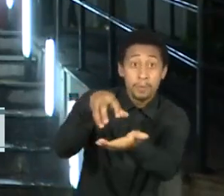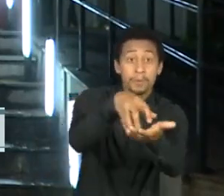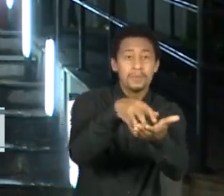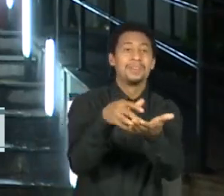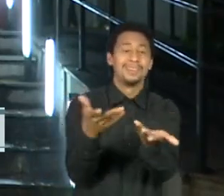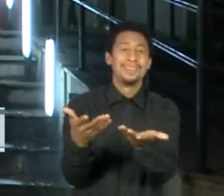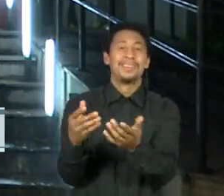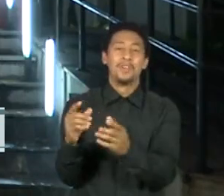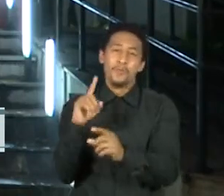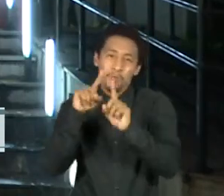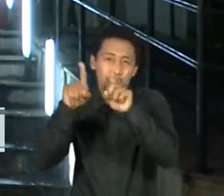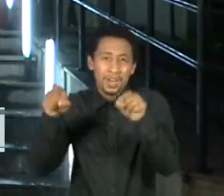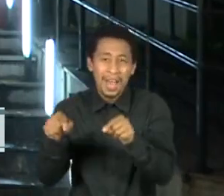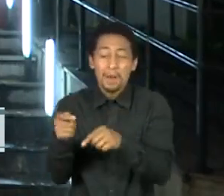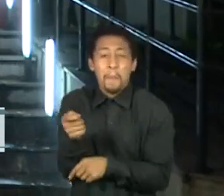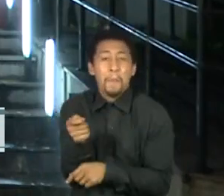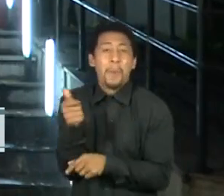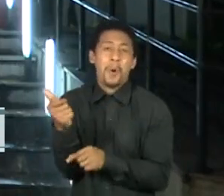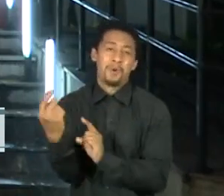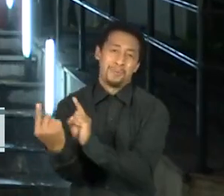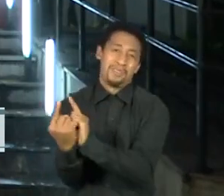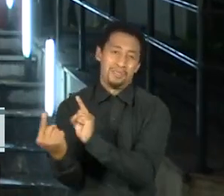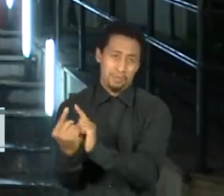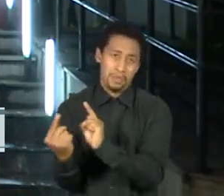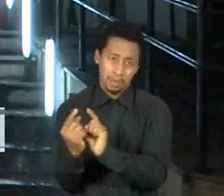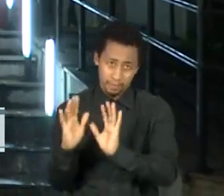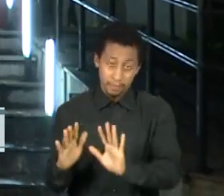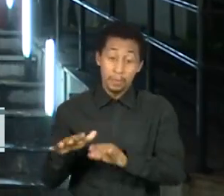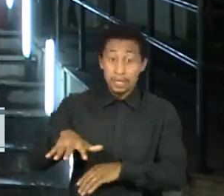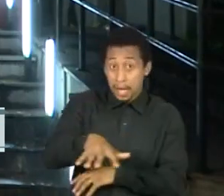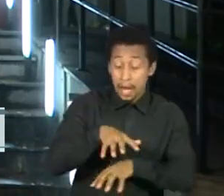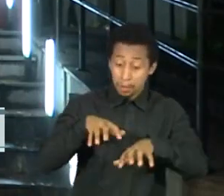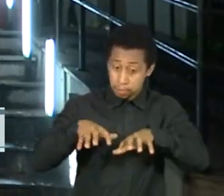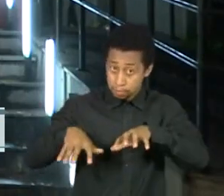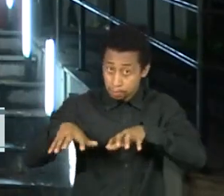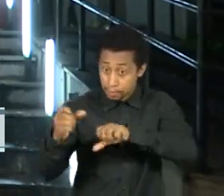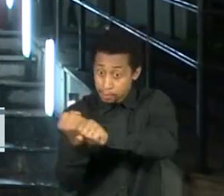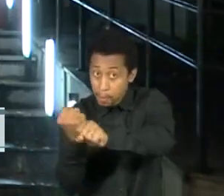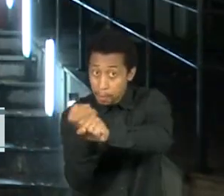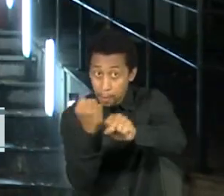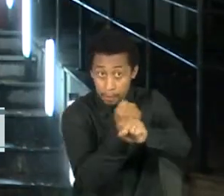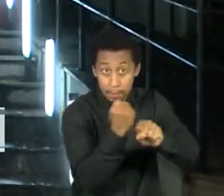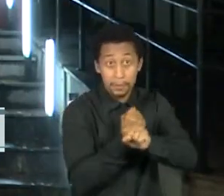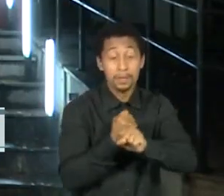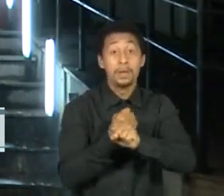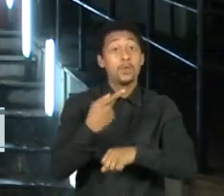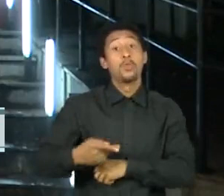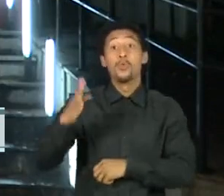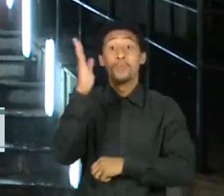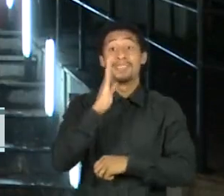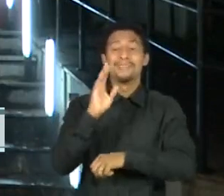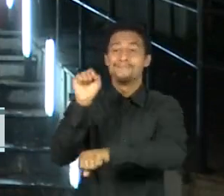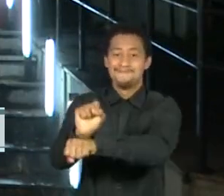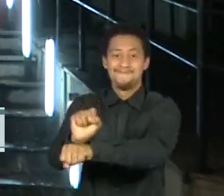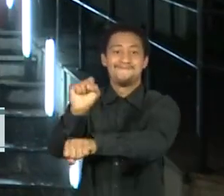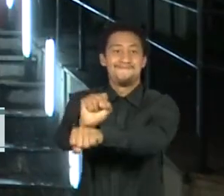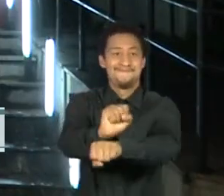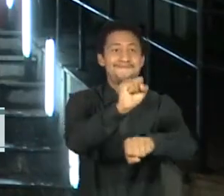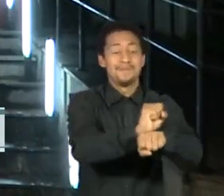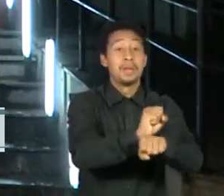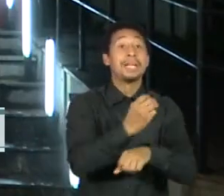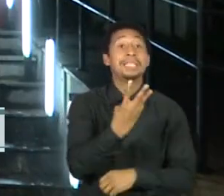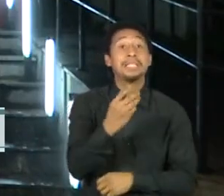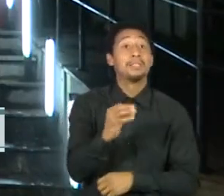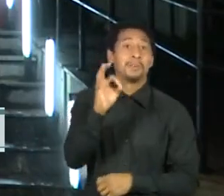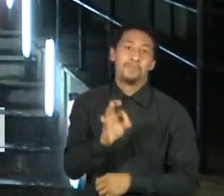Segundo a Câmara Brasileira da Indústria da Construção, os canteiros de obras de todo o país estão com cerca de 30% dos